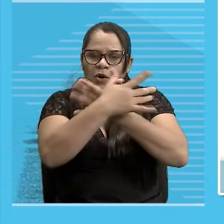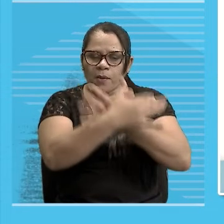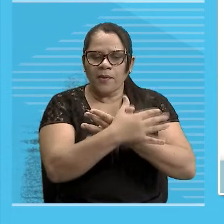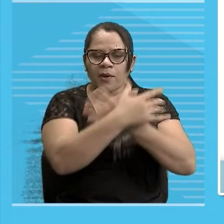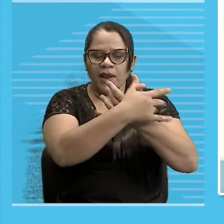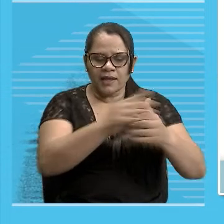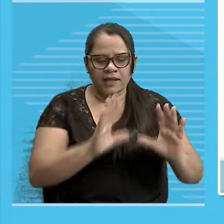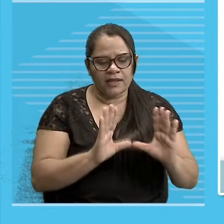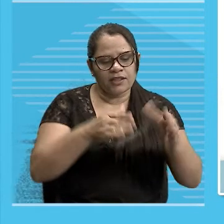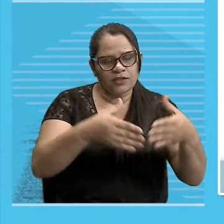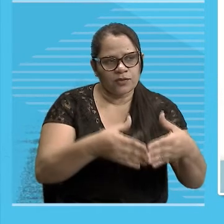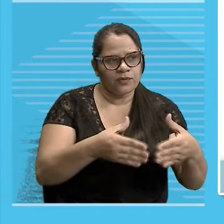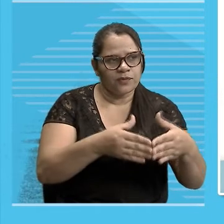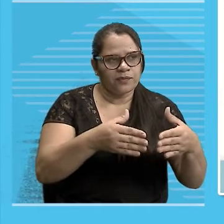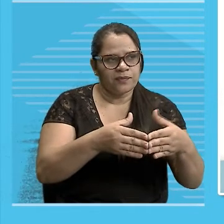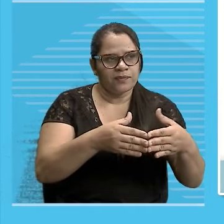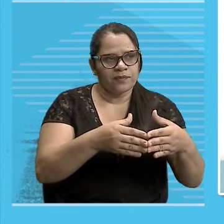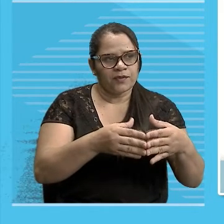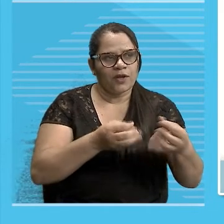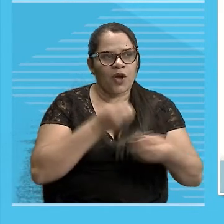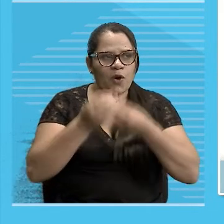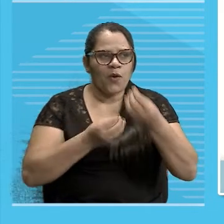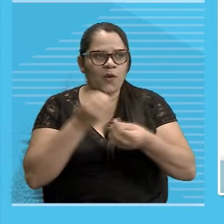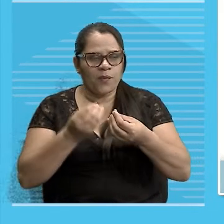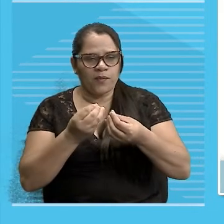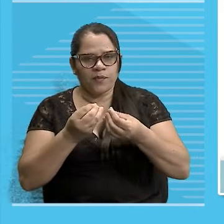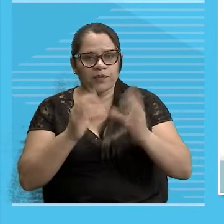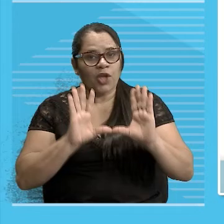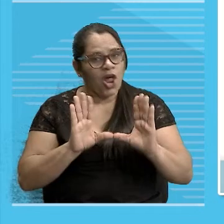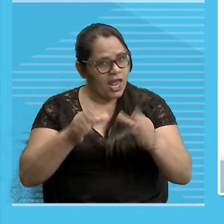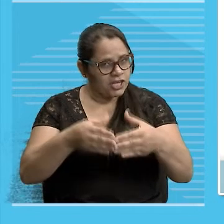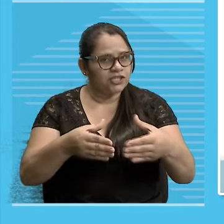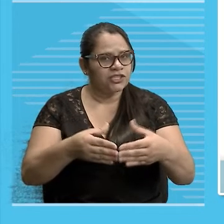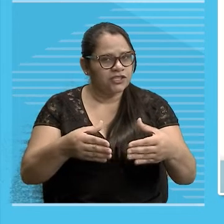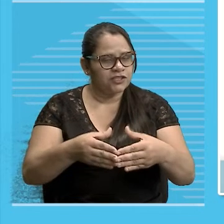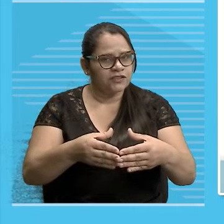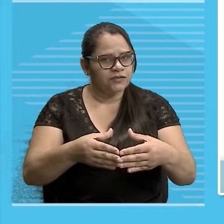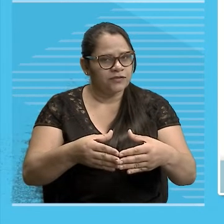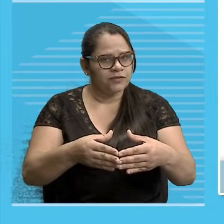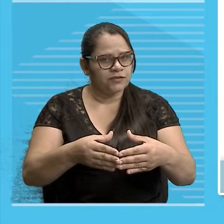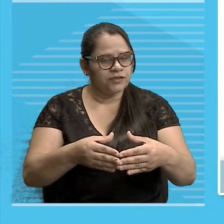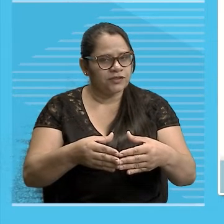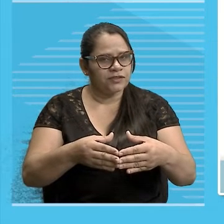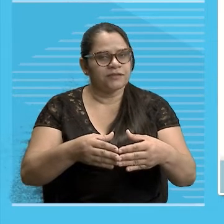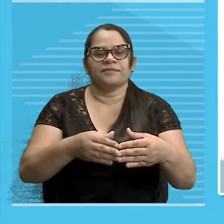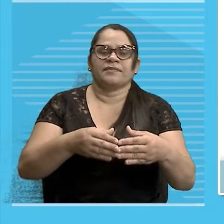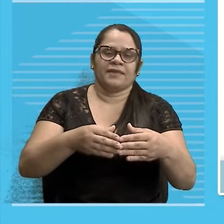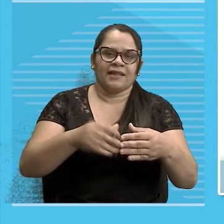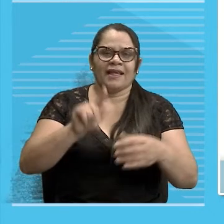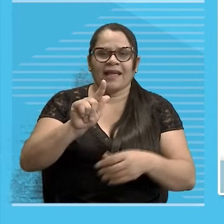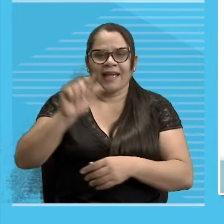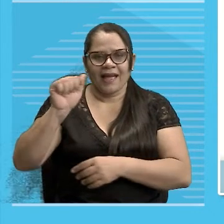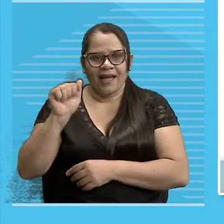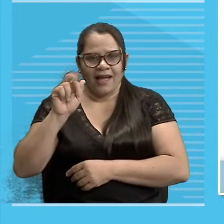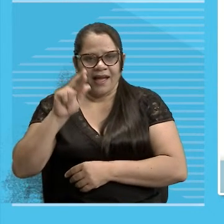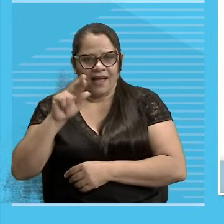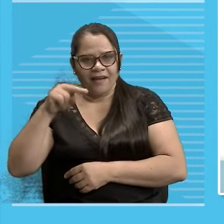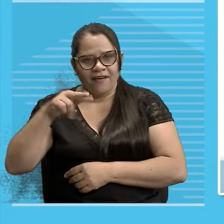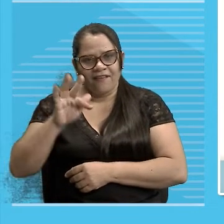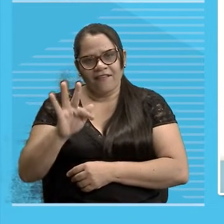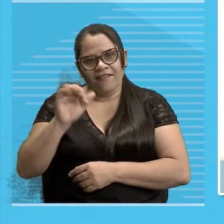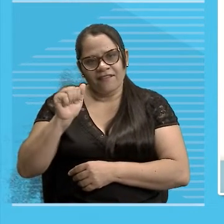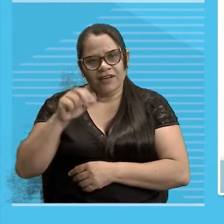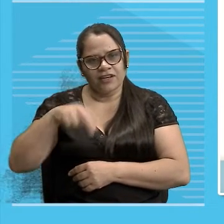Paná Coletivo Mais esquisito Que eu Já vi Coletivo De Gafanhotos Pode chamar De nuvem